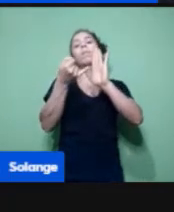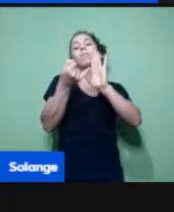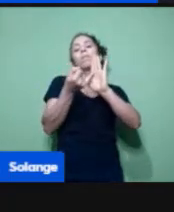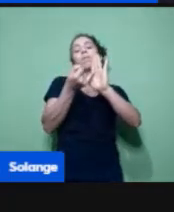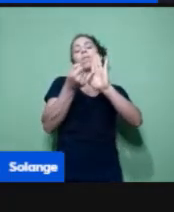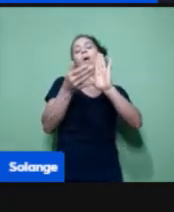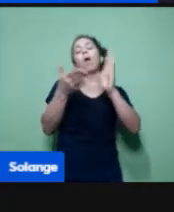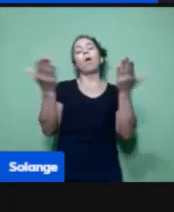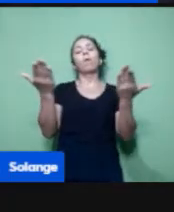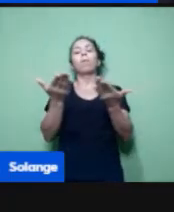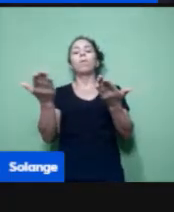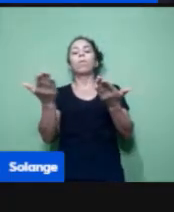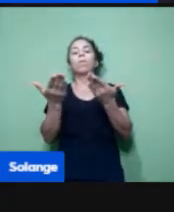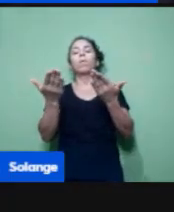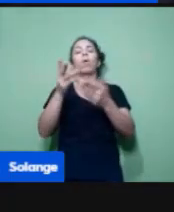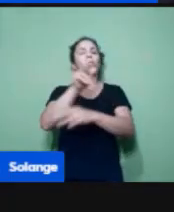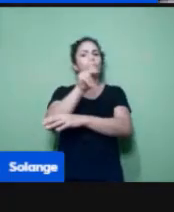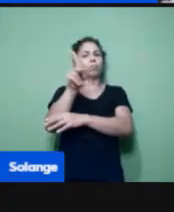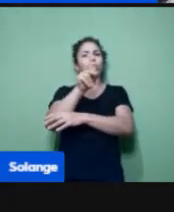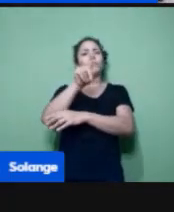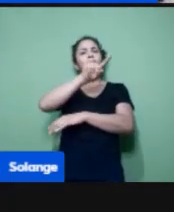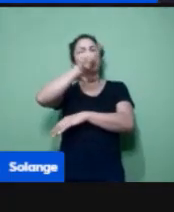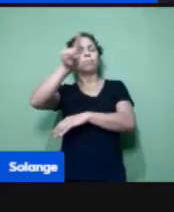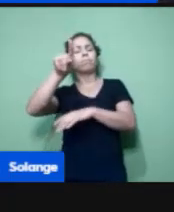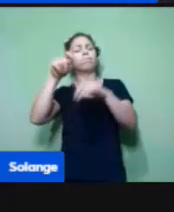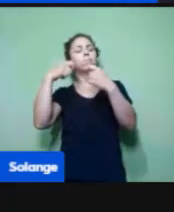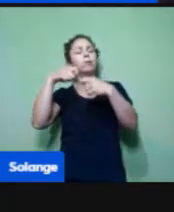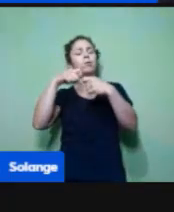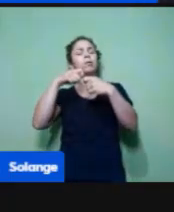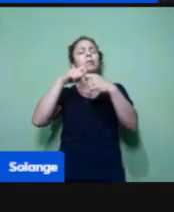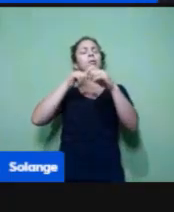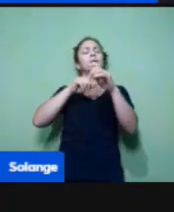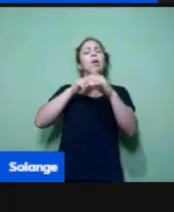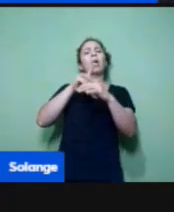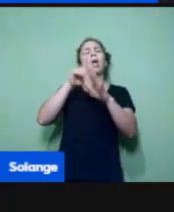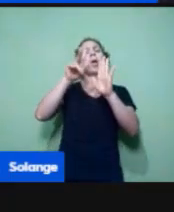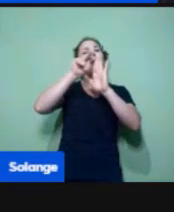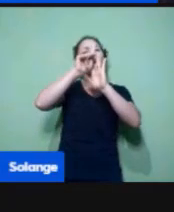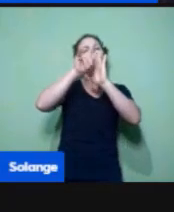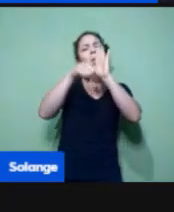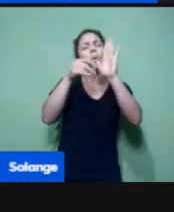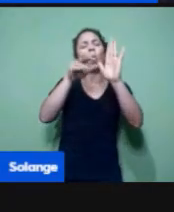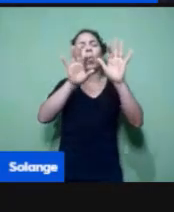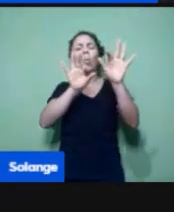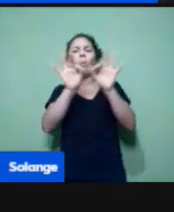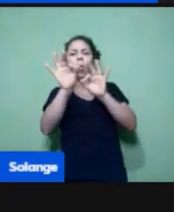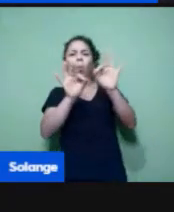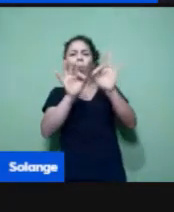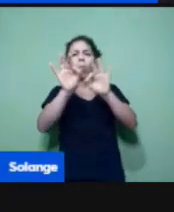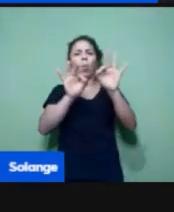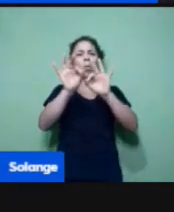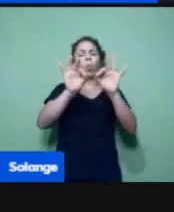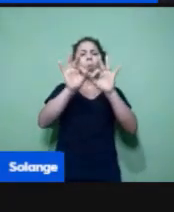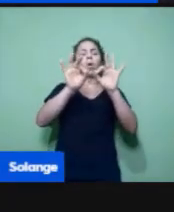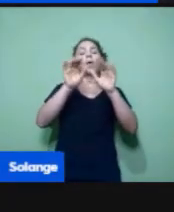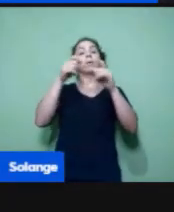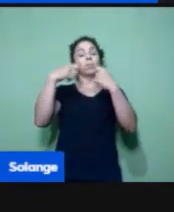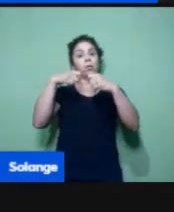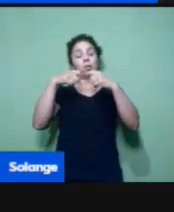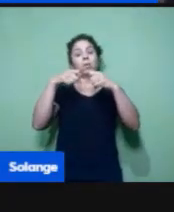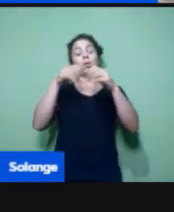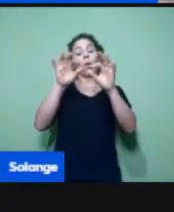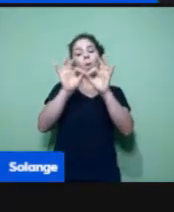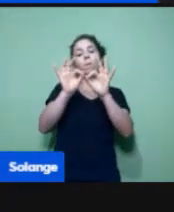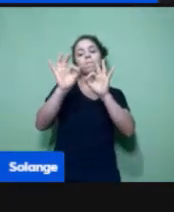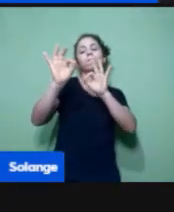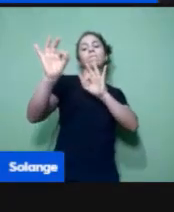Professor, você deve tentar planejar suas aulas de modo que haja distanciamento das práticas corporais. Então,